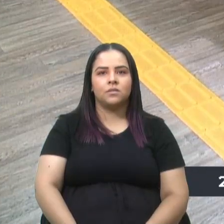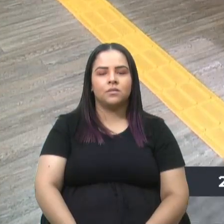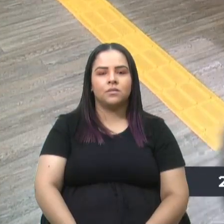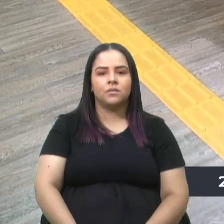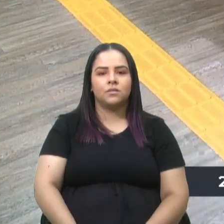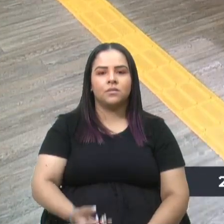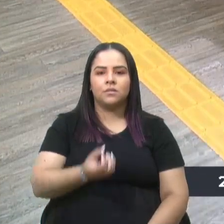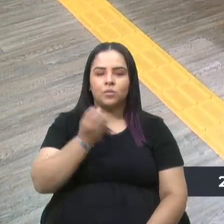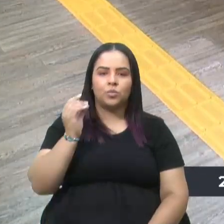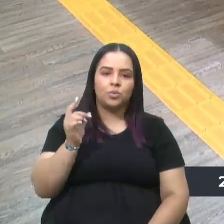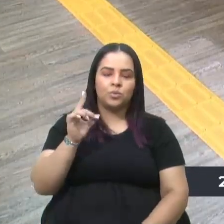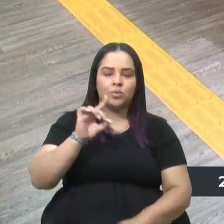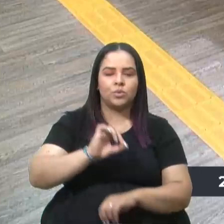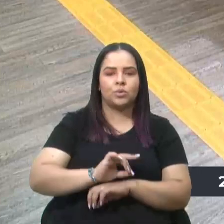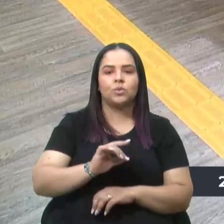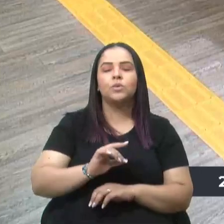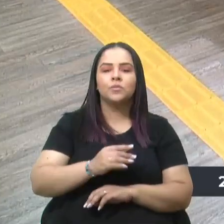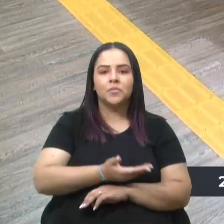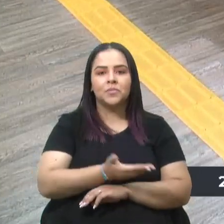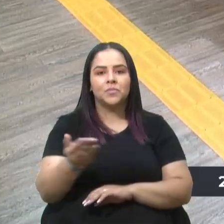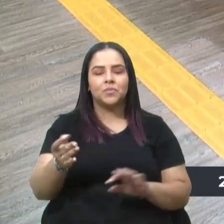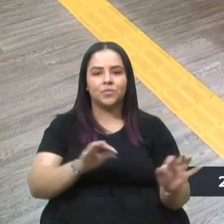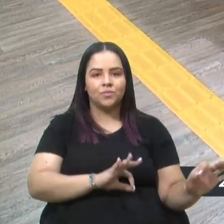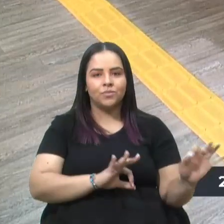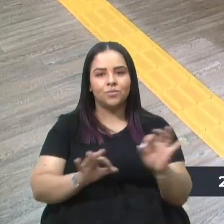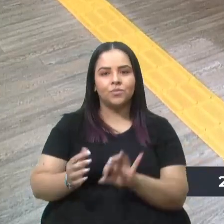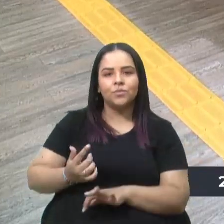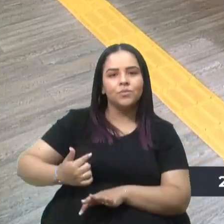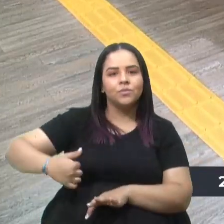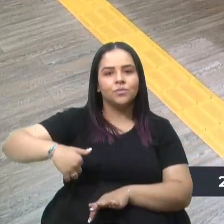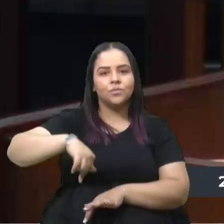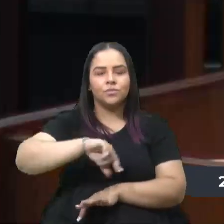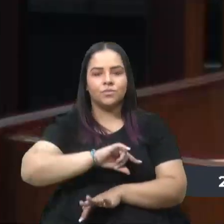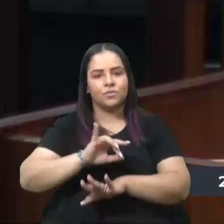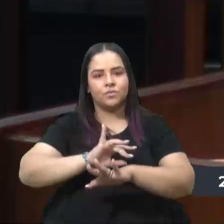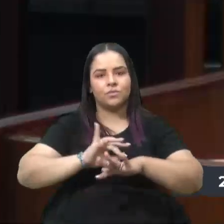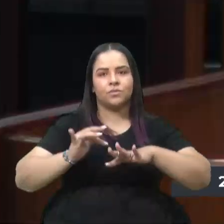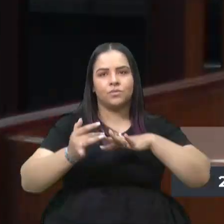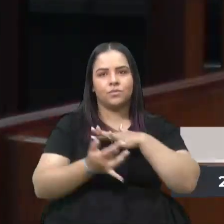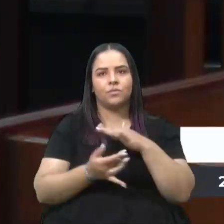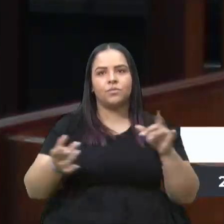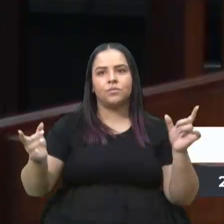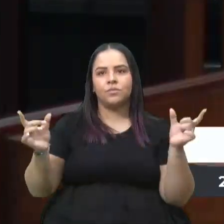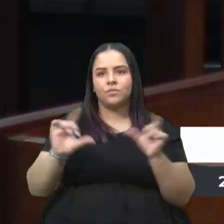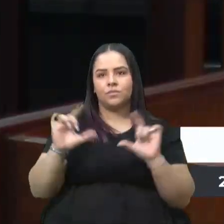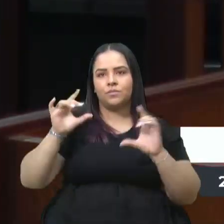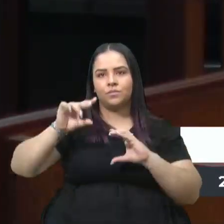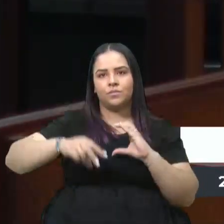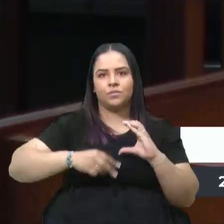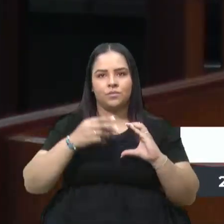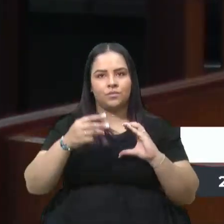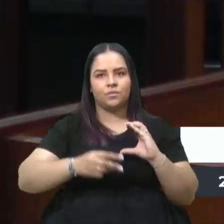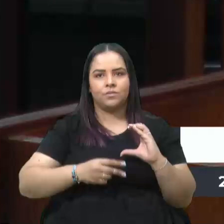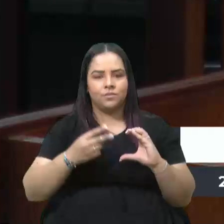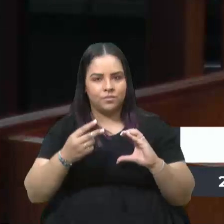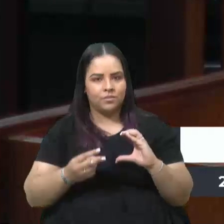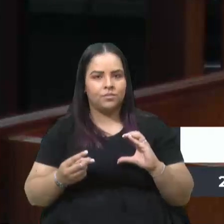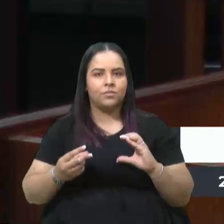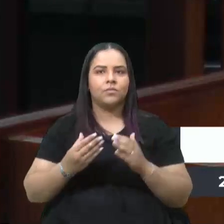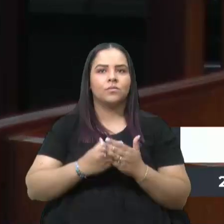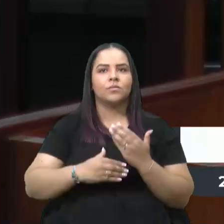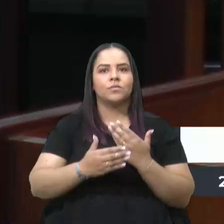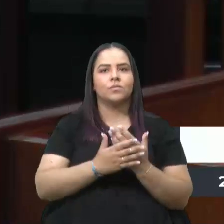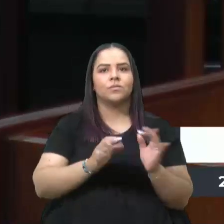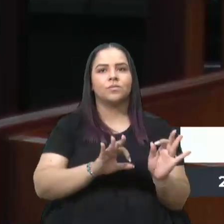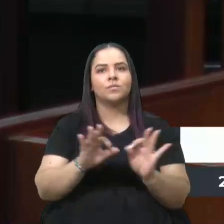Bom dia, então, a quem nos acompanha pela rede, pelas redes, pela TV Câmara, a quem está aqui